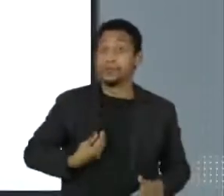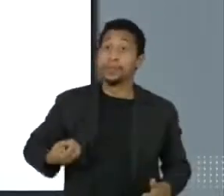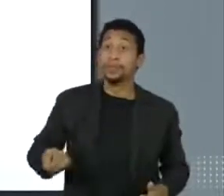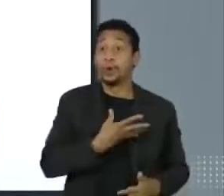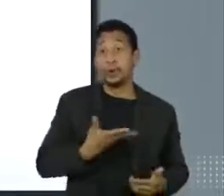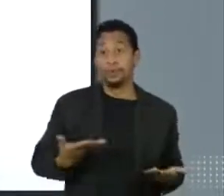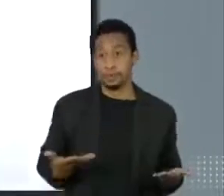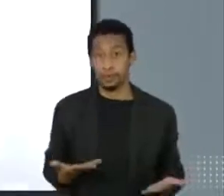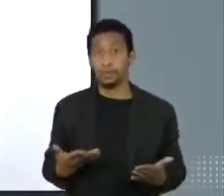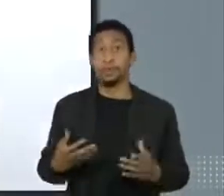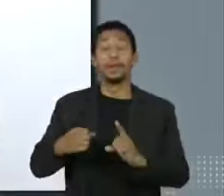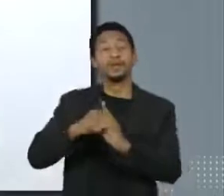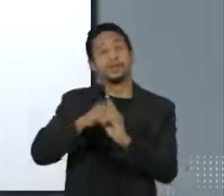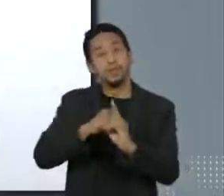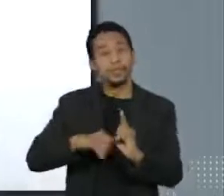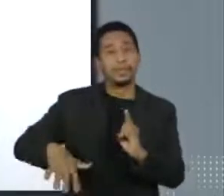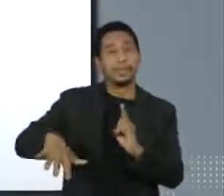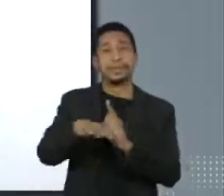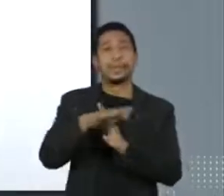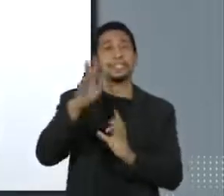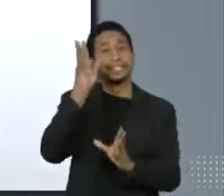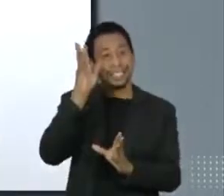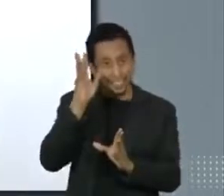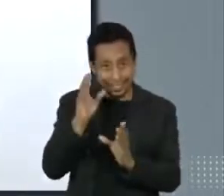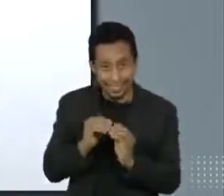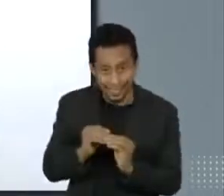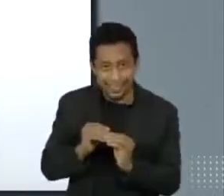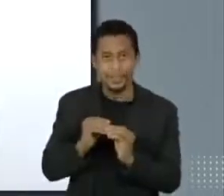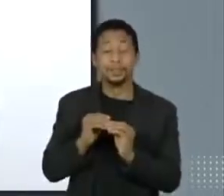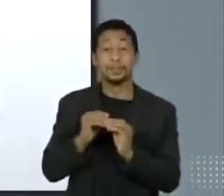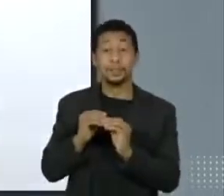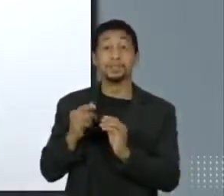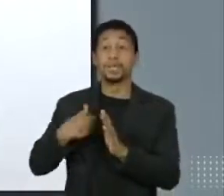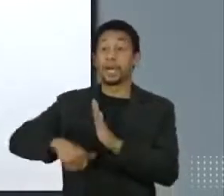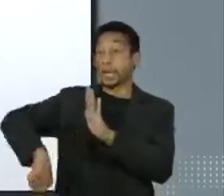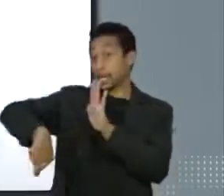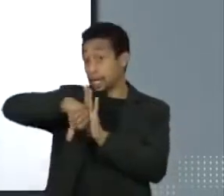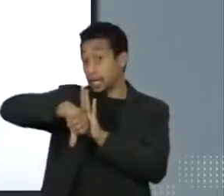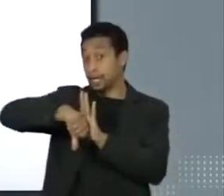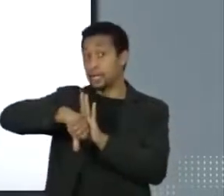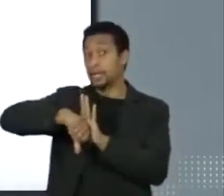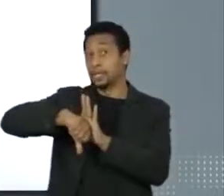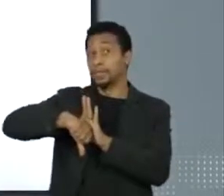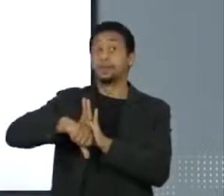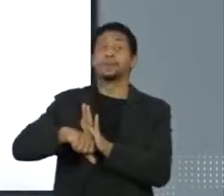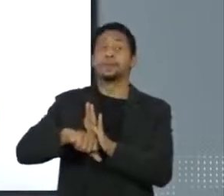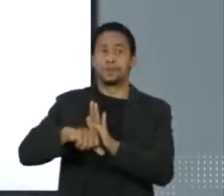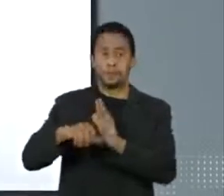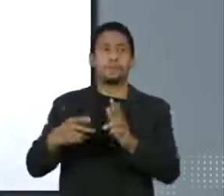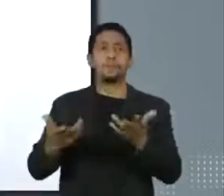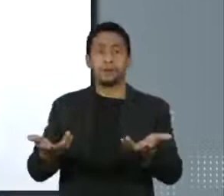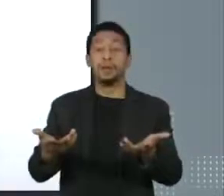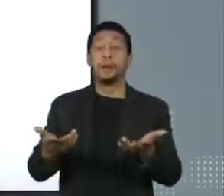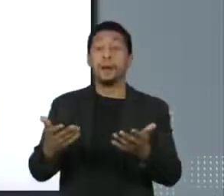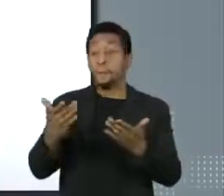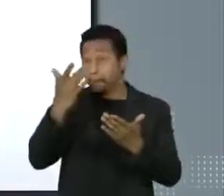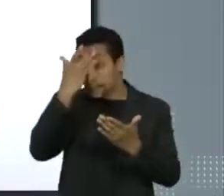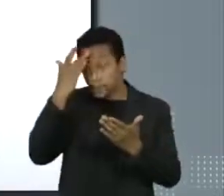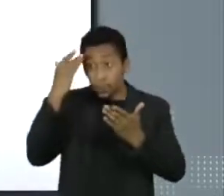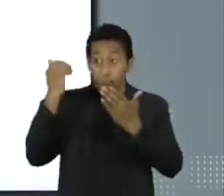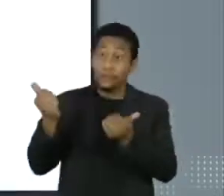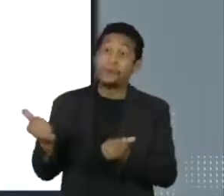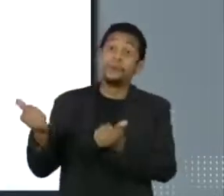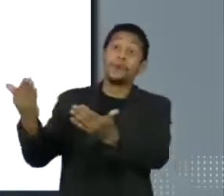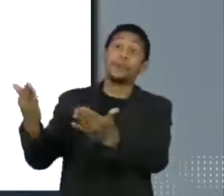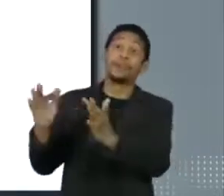sociedade entenda que, infelizmente, depois do cometimento de um crime, existem pessoas do lado de fora que fazem